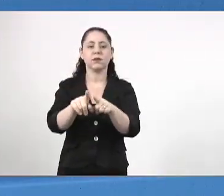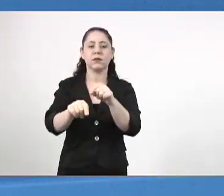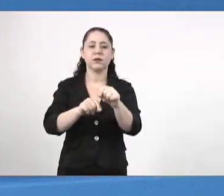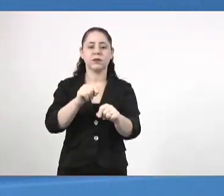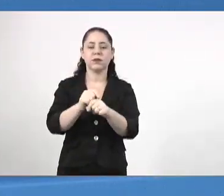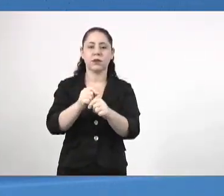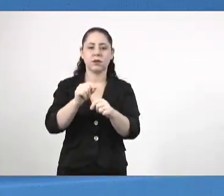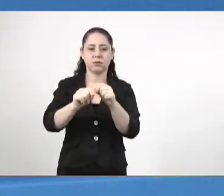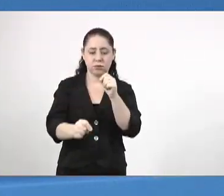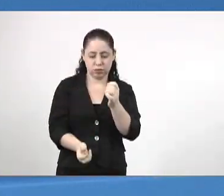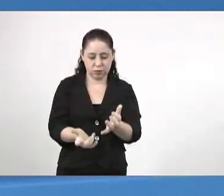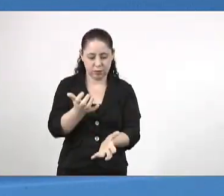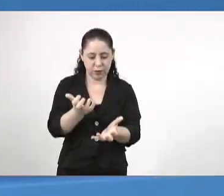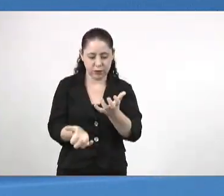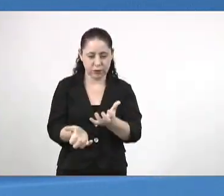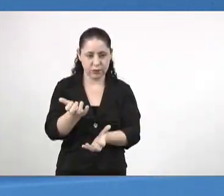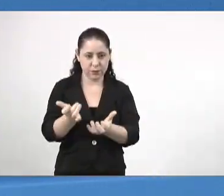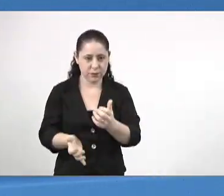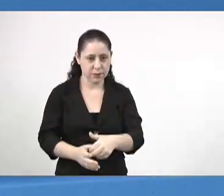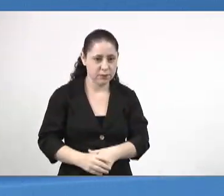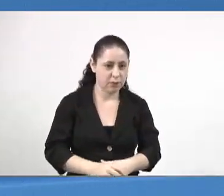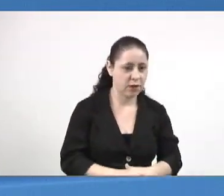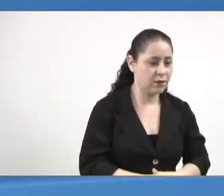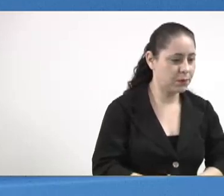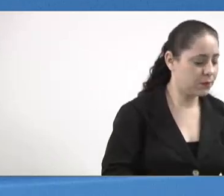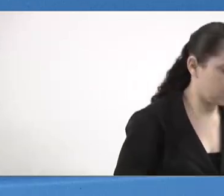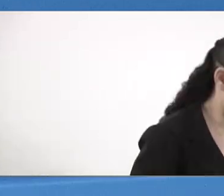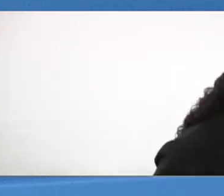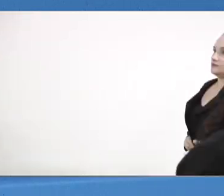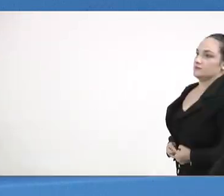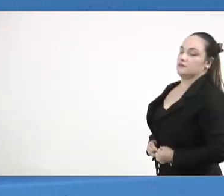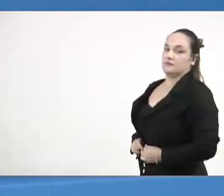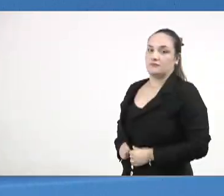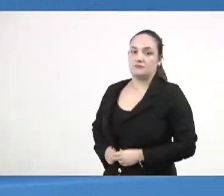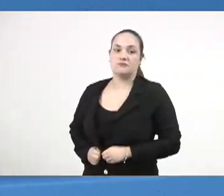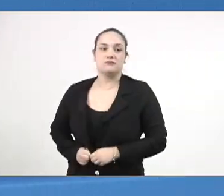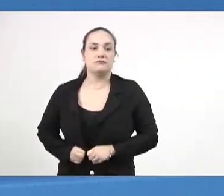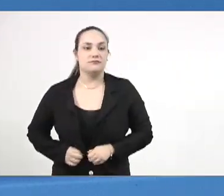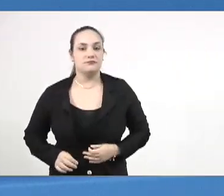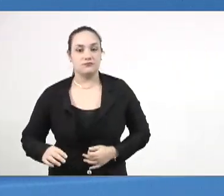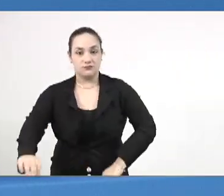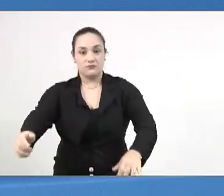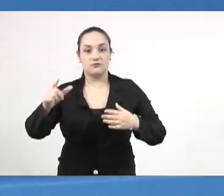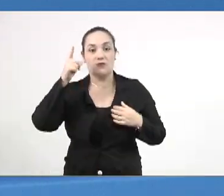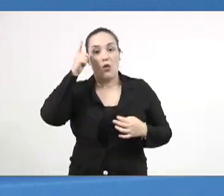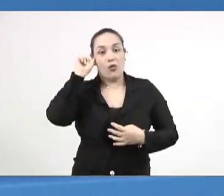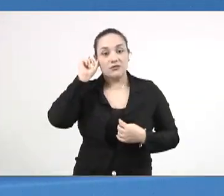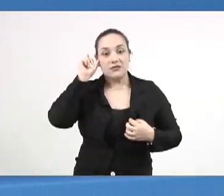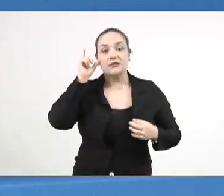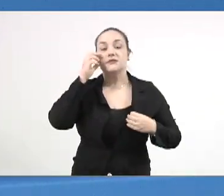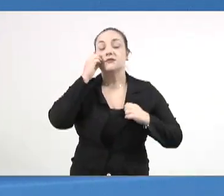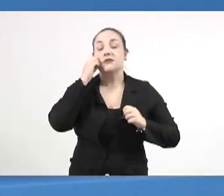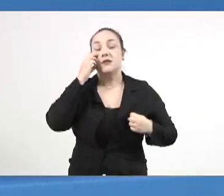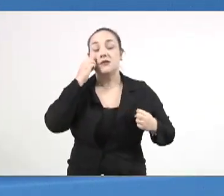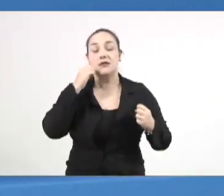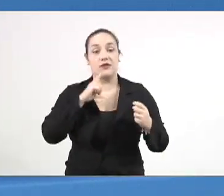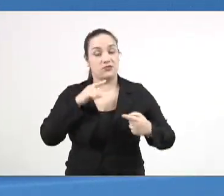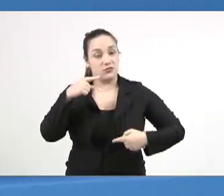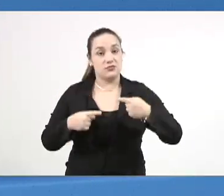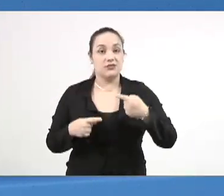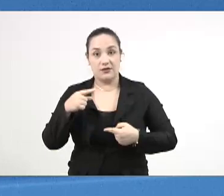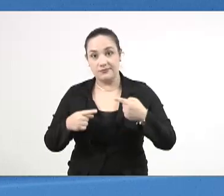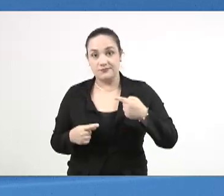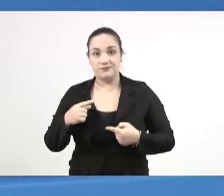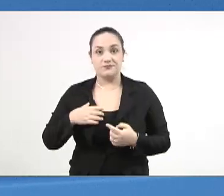as queimadas no Pantanal, até porque ontem na sessão teve uma discussão aqui, deputado Paulo Duarte,